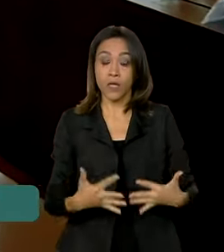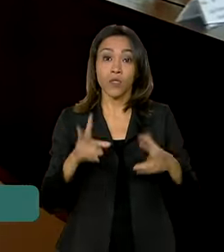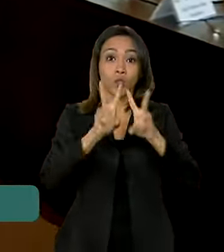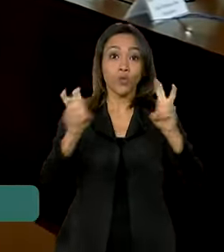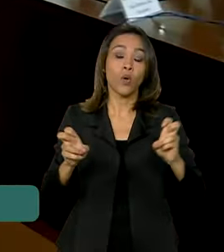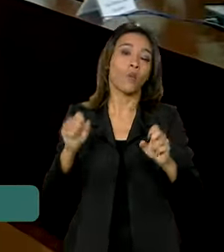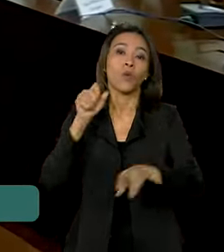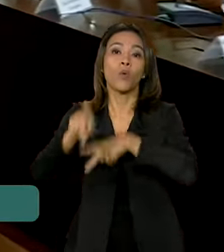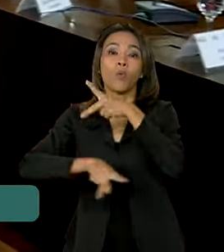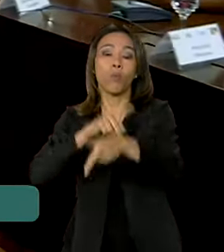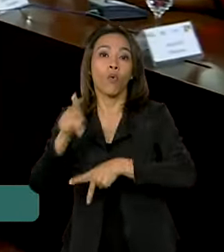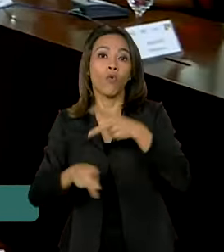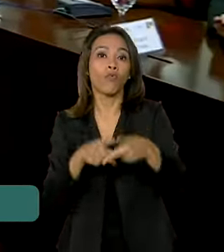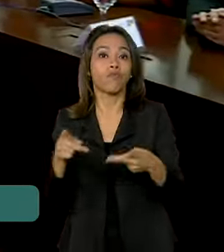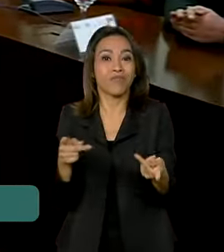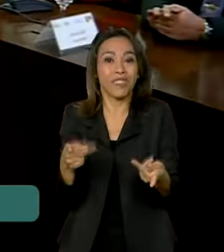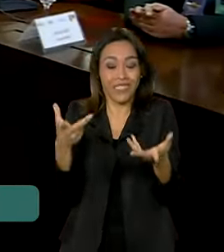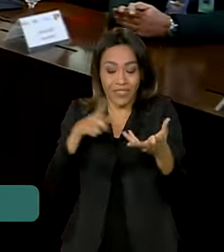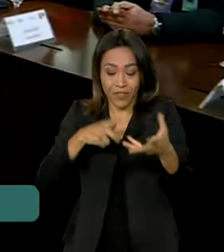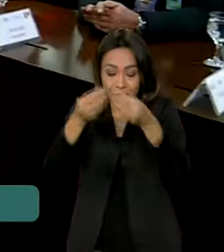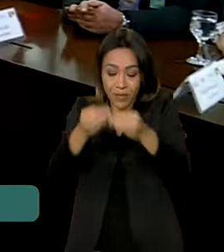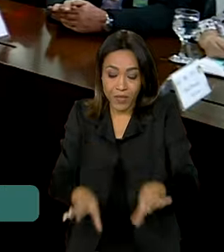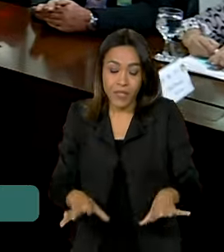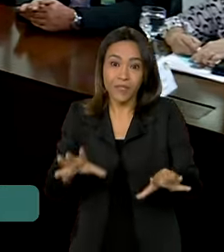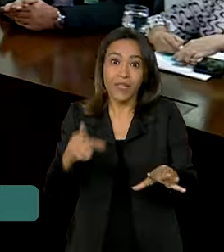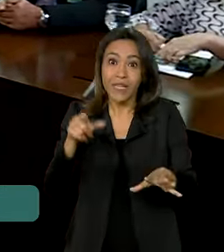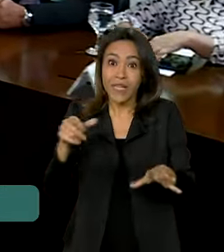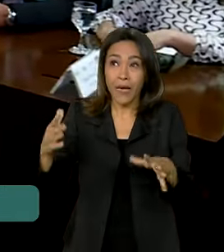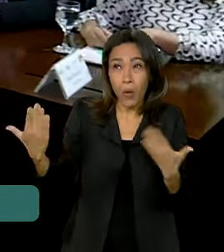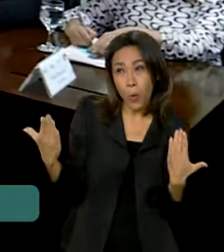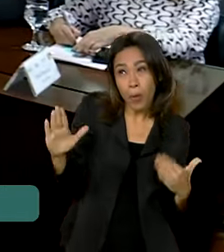contrapassa 2 milhões de habitantes, que são o Uruguai inteiro.